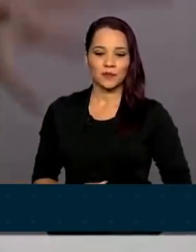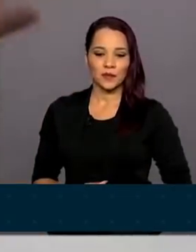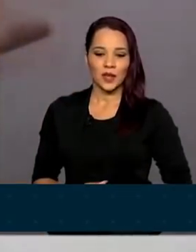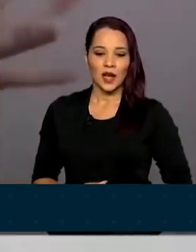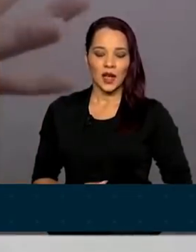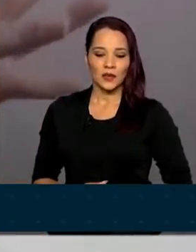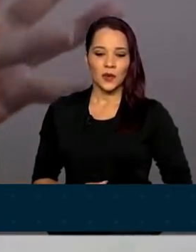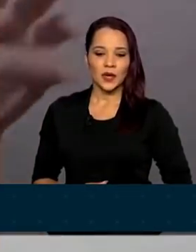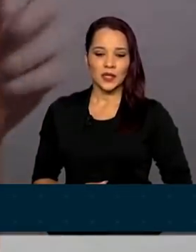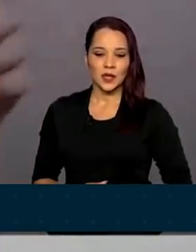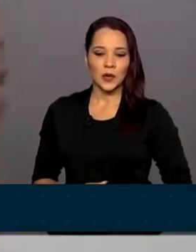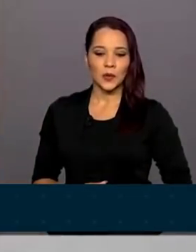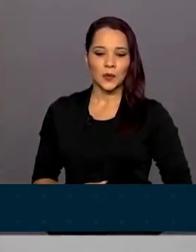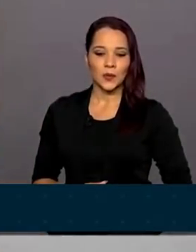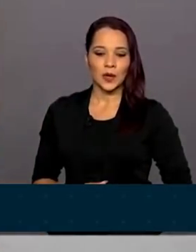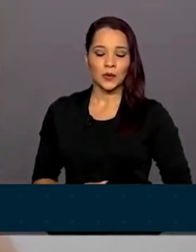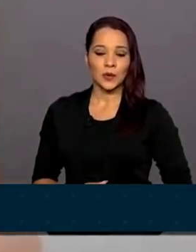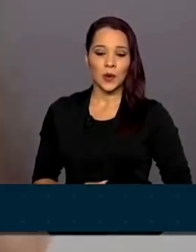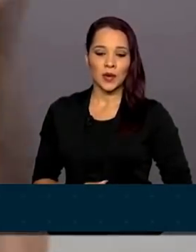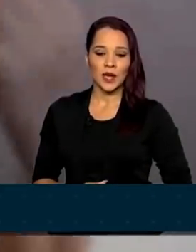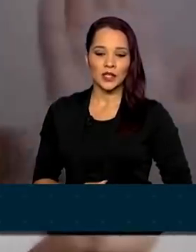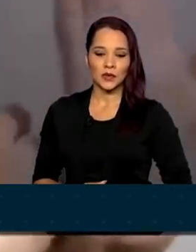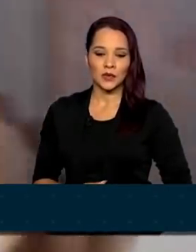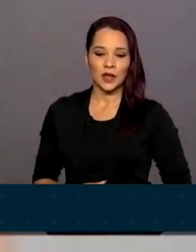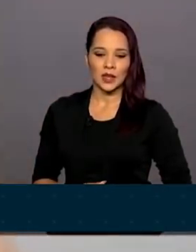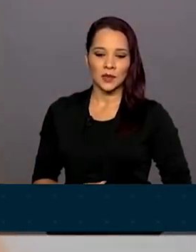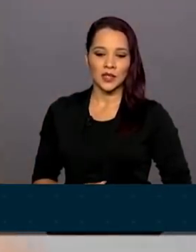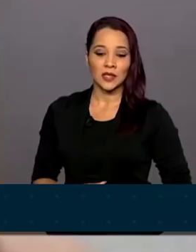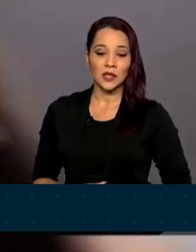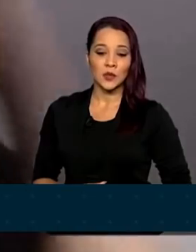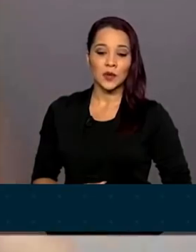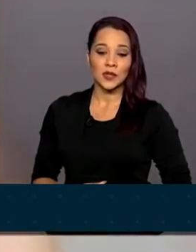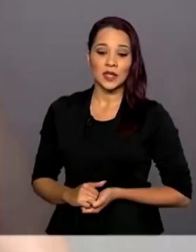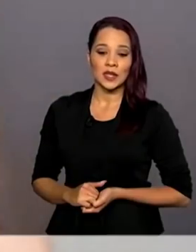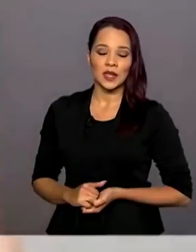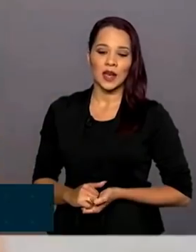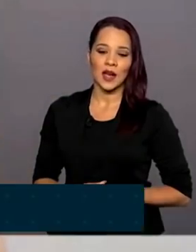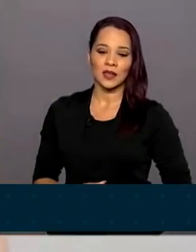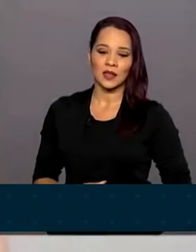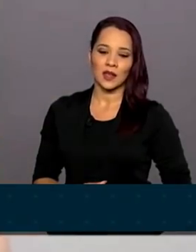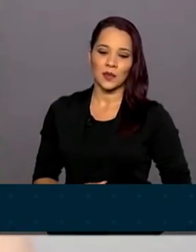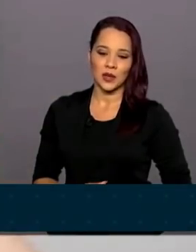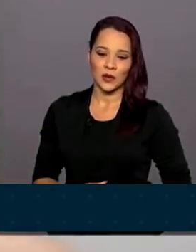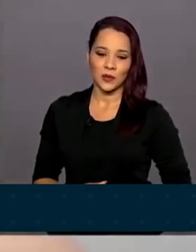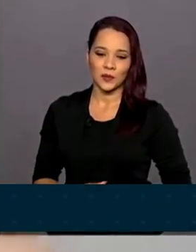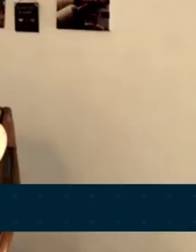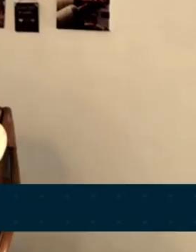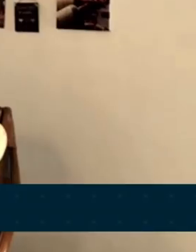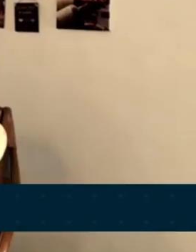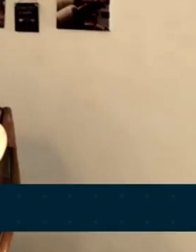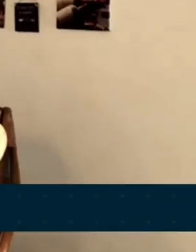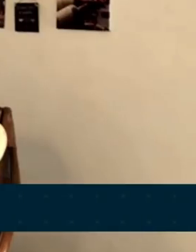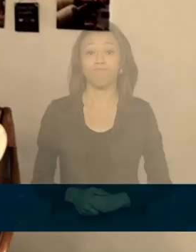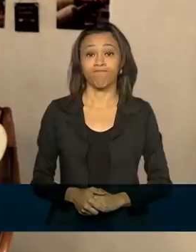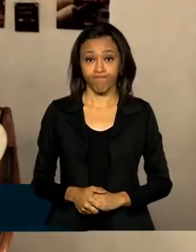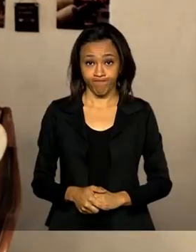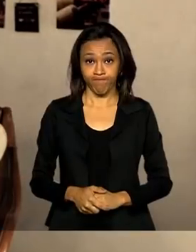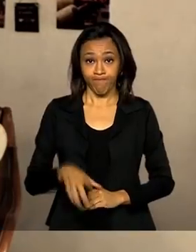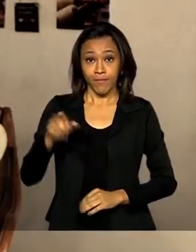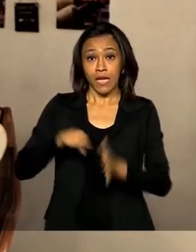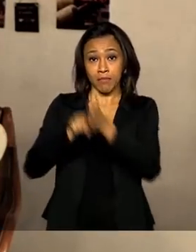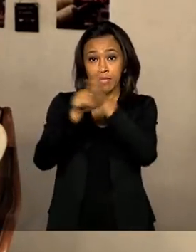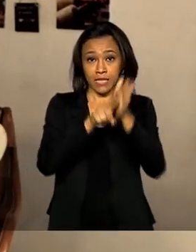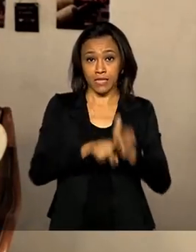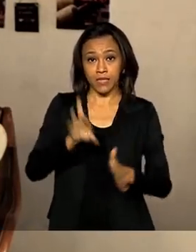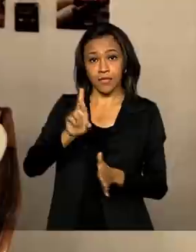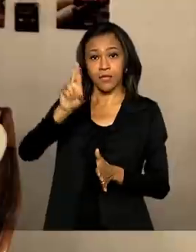a informação pelo aplicativo do VLibras. E isso me auxilia a entender melhor. De acordo com o IBGE,